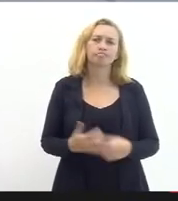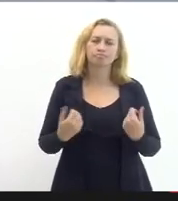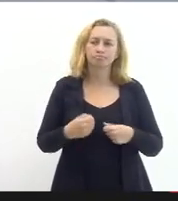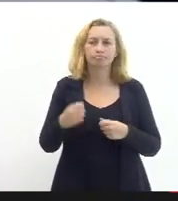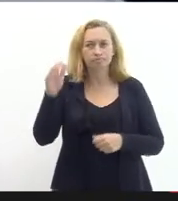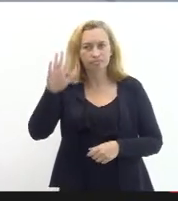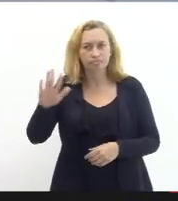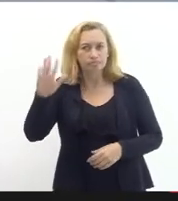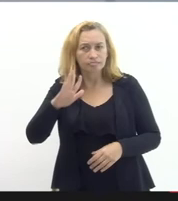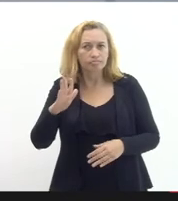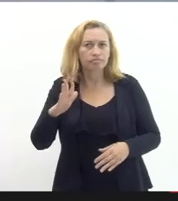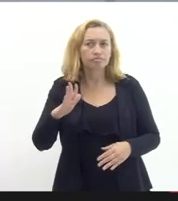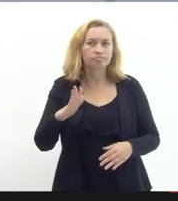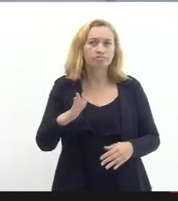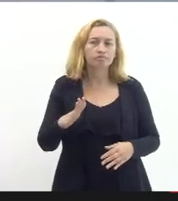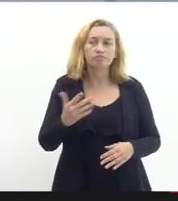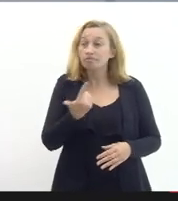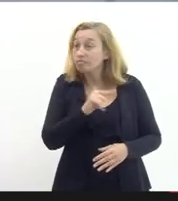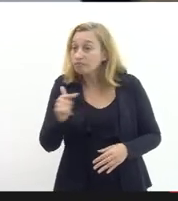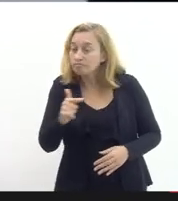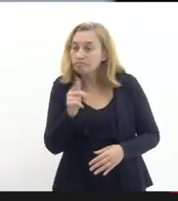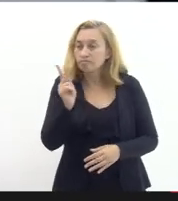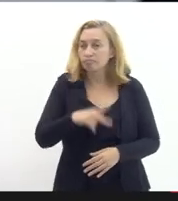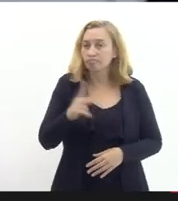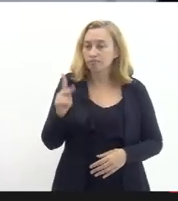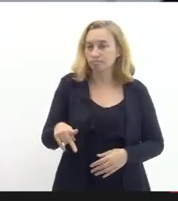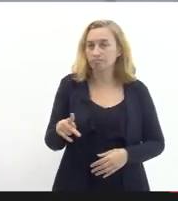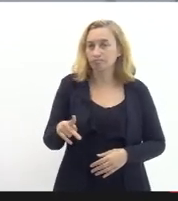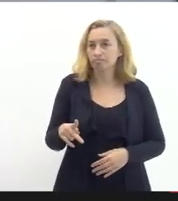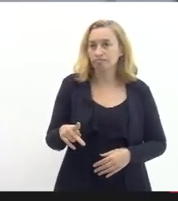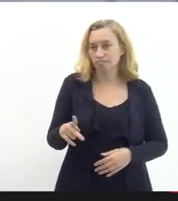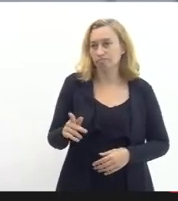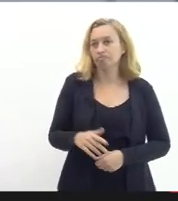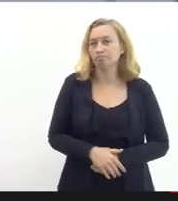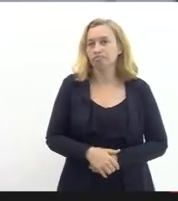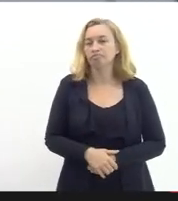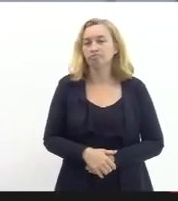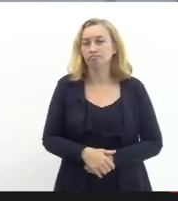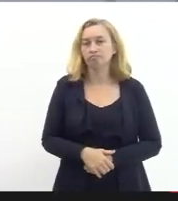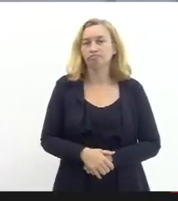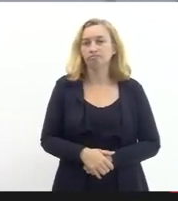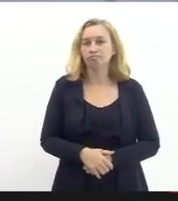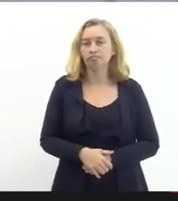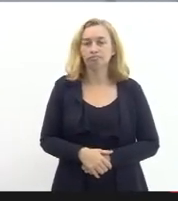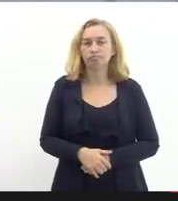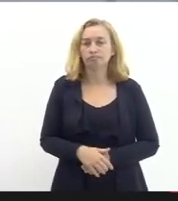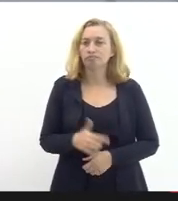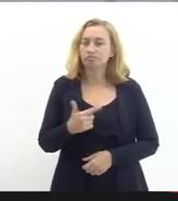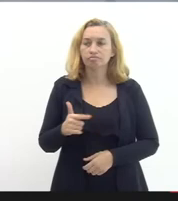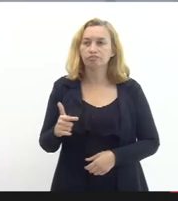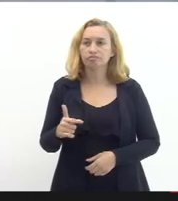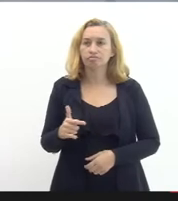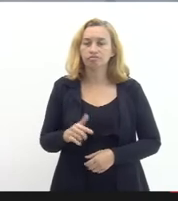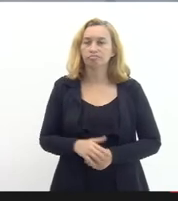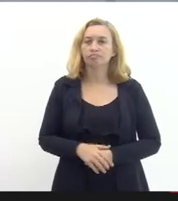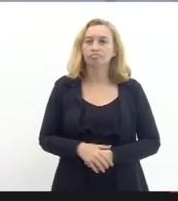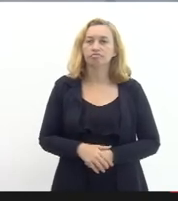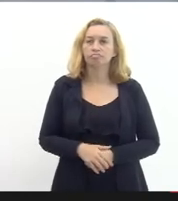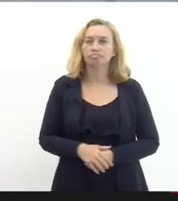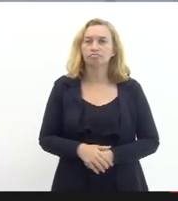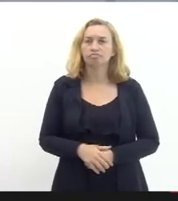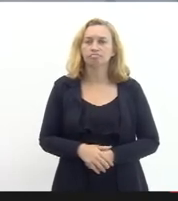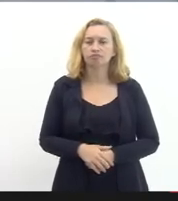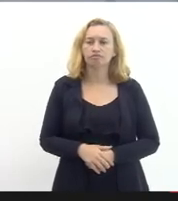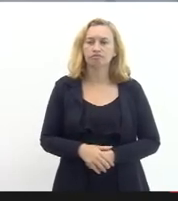está sem um servidor efetivo decorre de afastamento definitivo e você não supriu com o procedimento efetivo